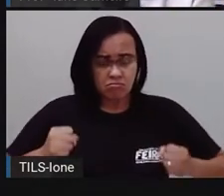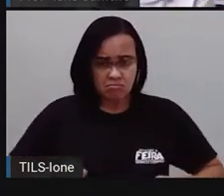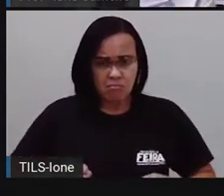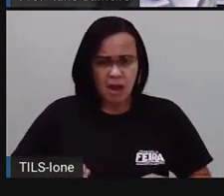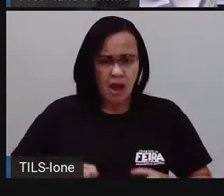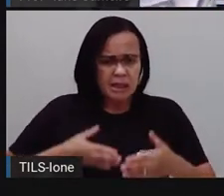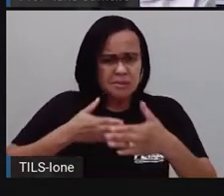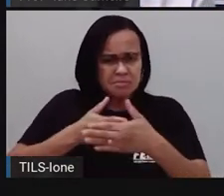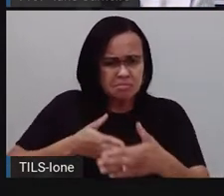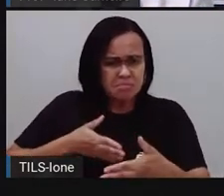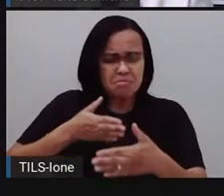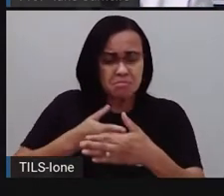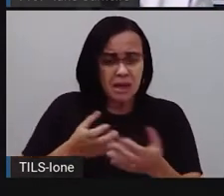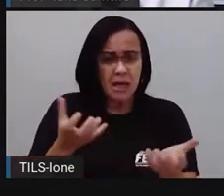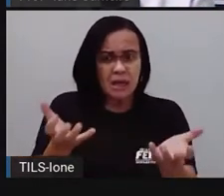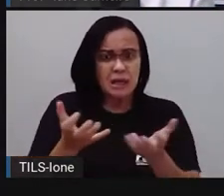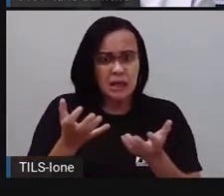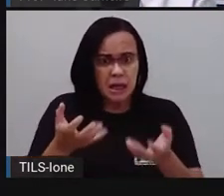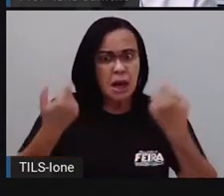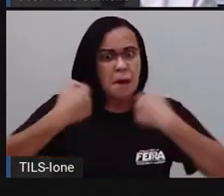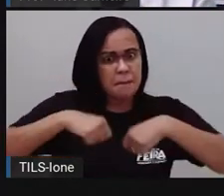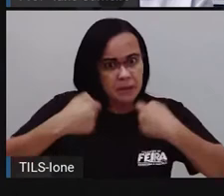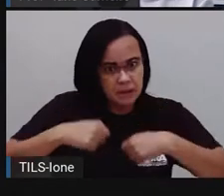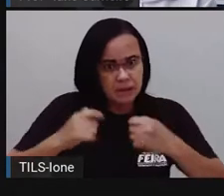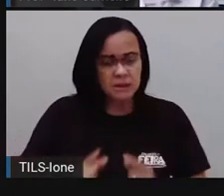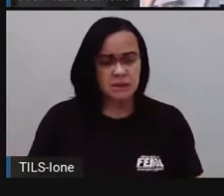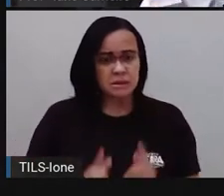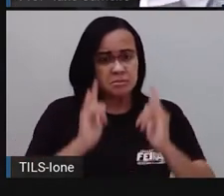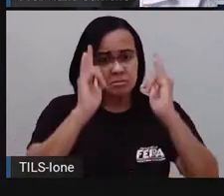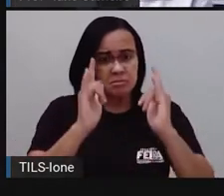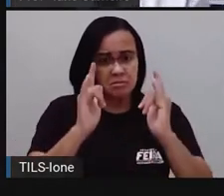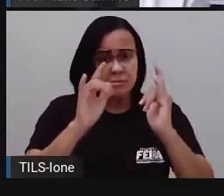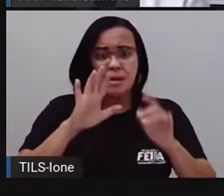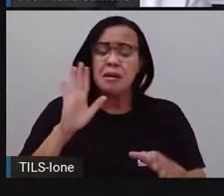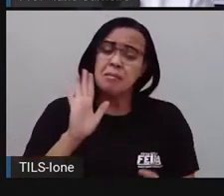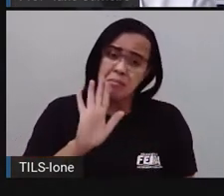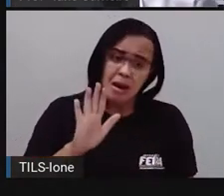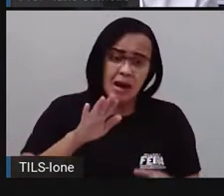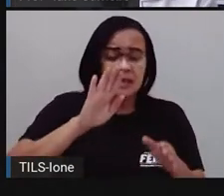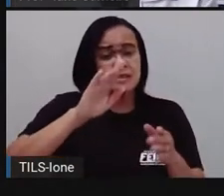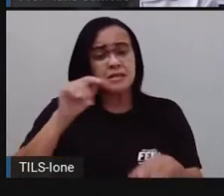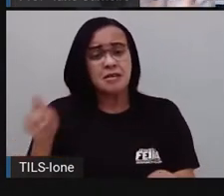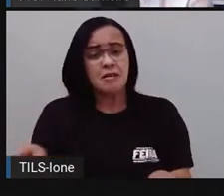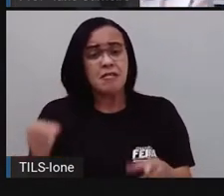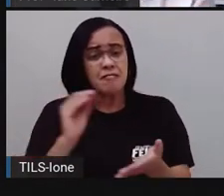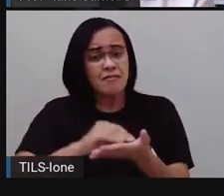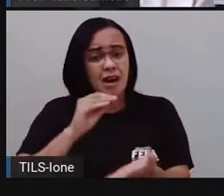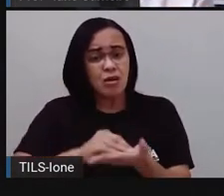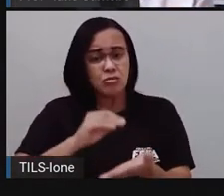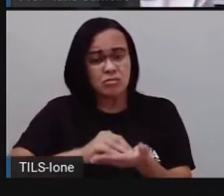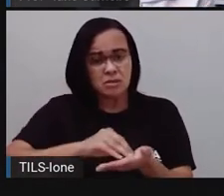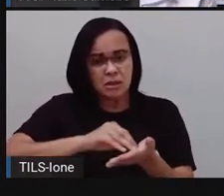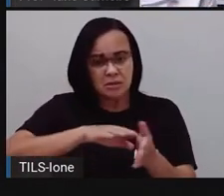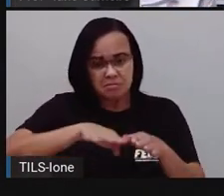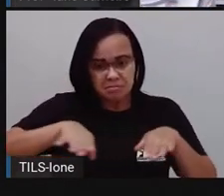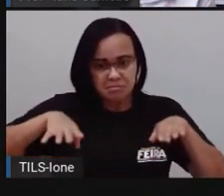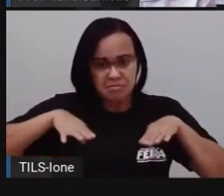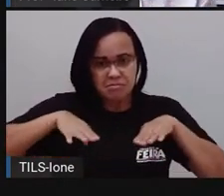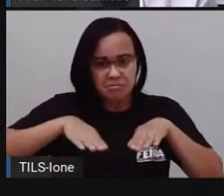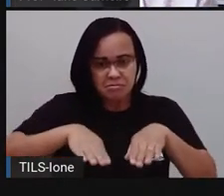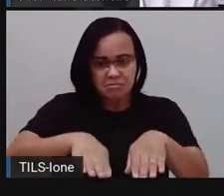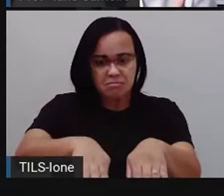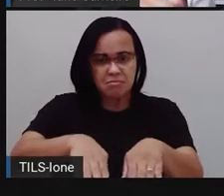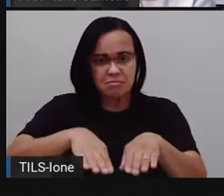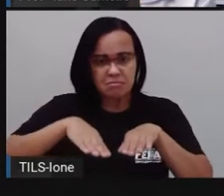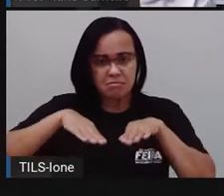entrar num prédio, por exemplo, e aquele prédio não tem a rampa de acessibilidade. E aí a pessoa não consegue entrar naquele prédio, né?